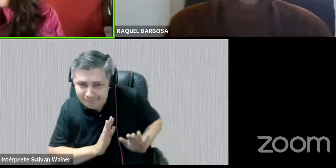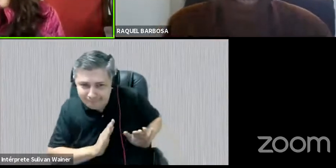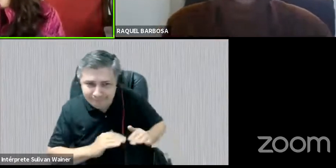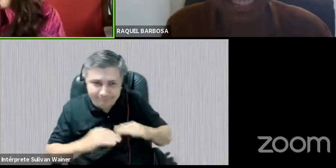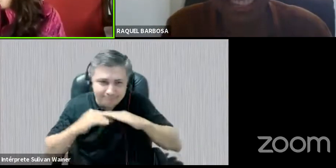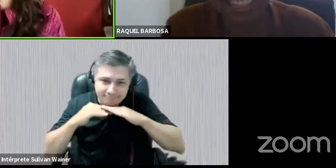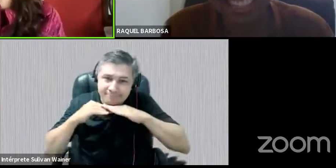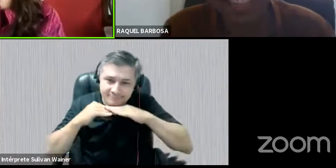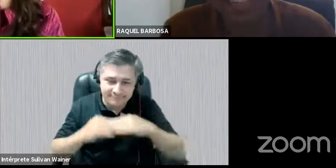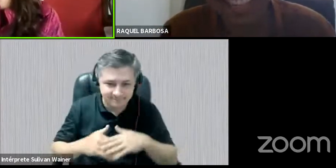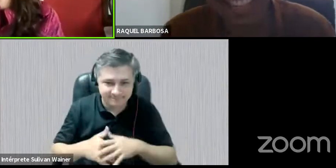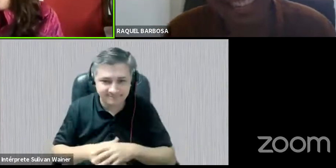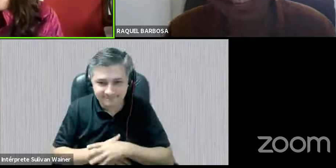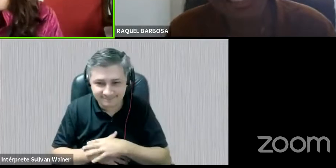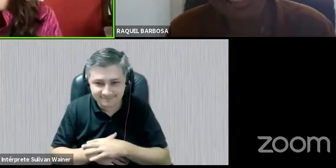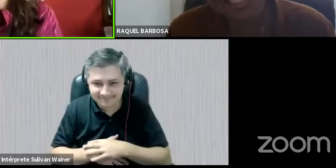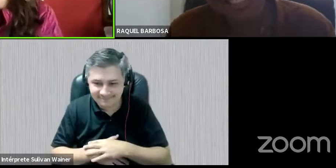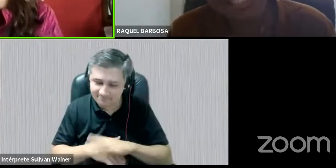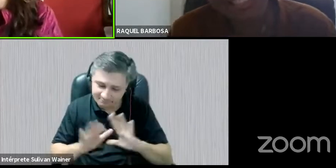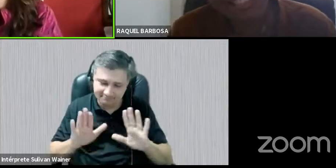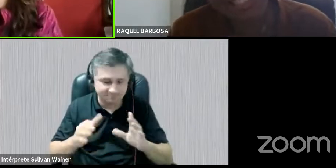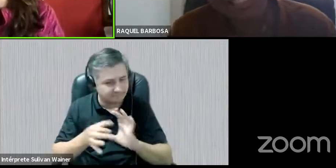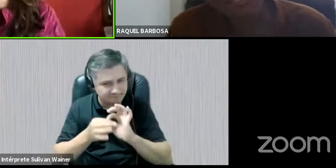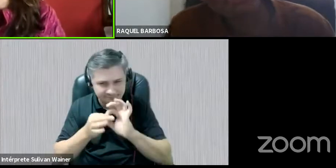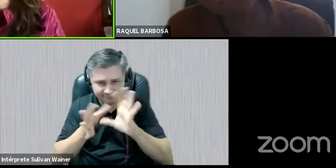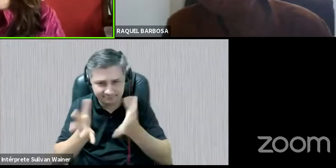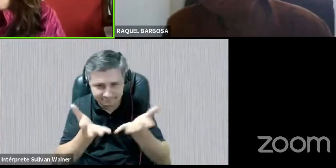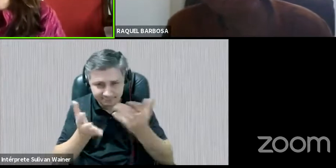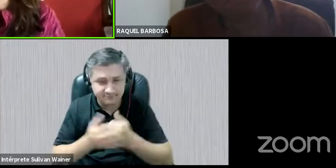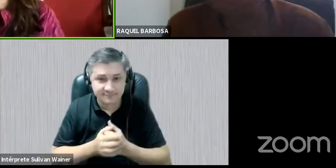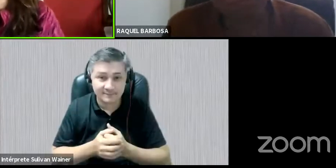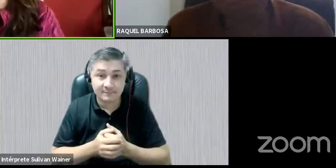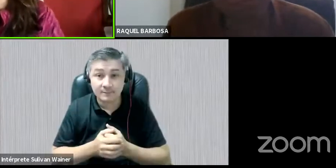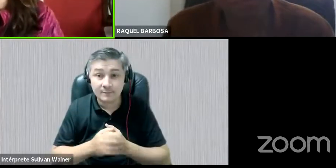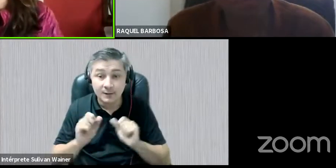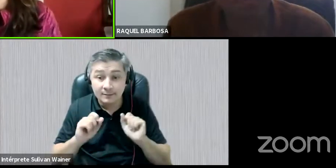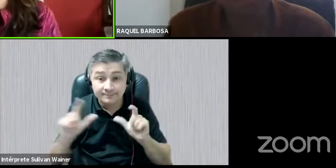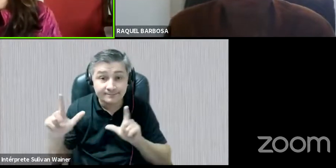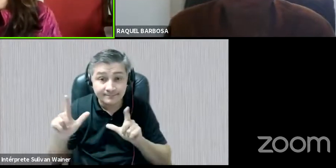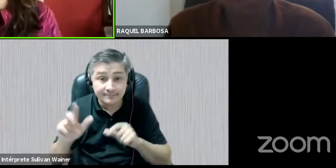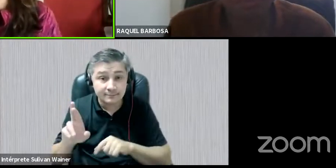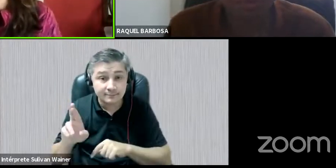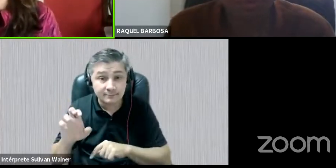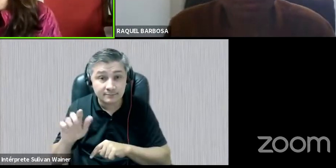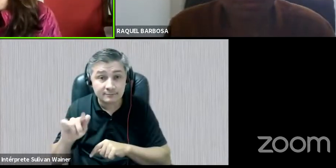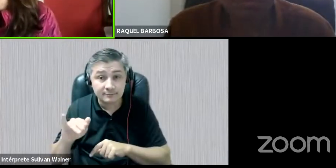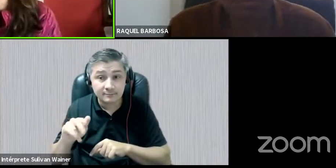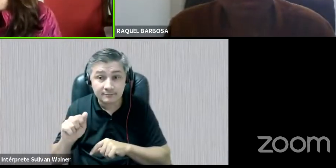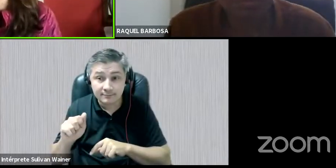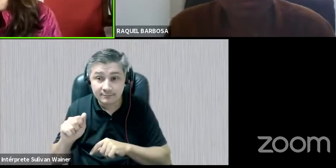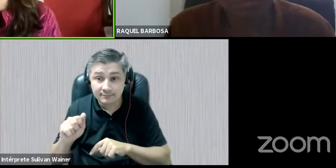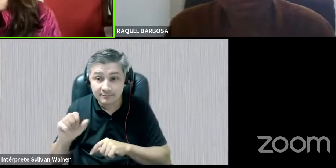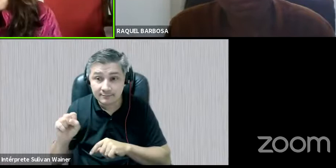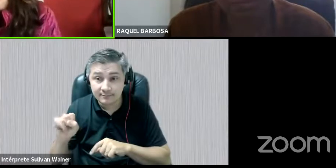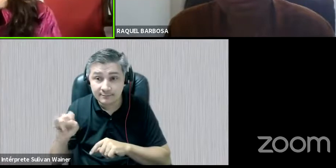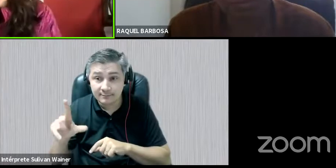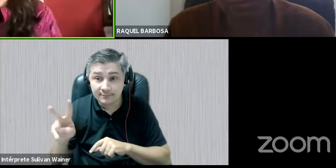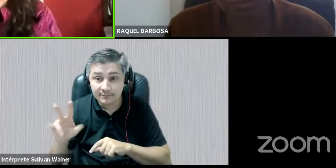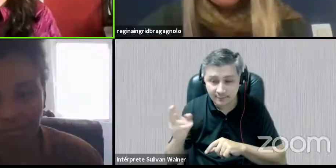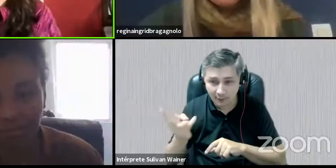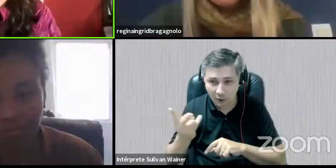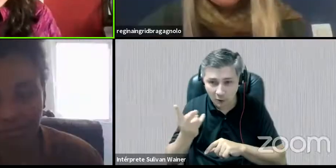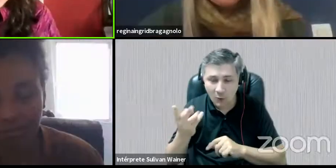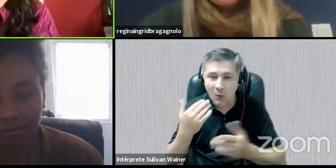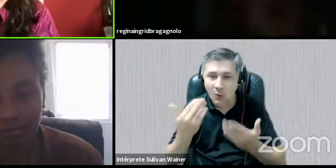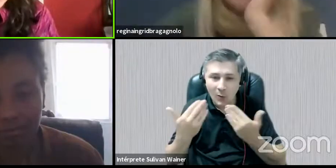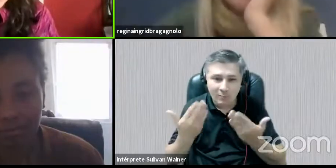legal. Bem tranquilo, Raquel. fica à vontade. Então, poderia abrir, acho que a câmera, Regina e a Silvia e a gente fazer um